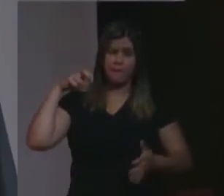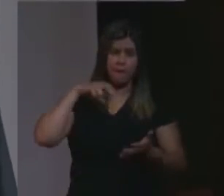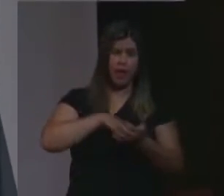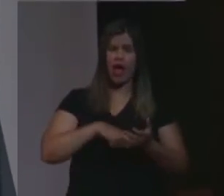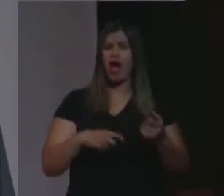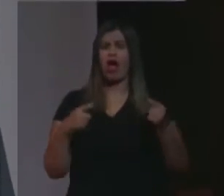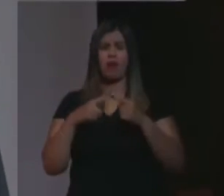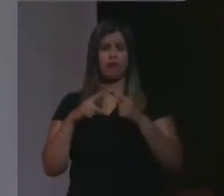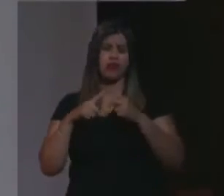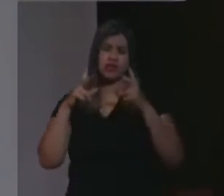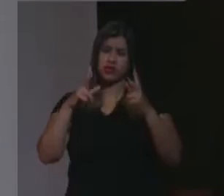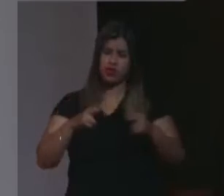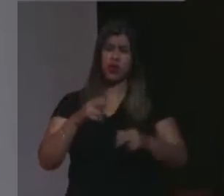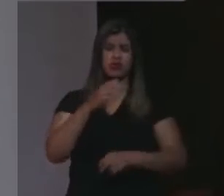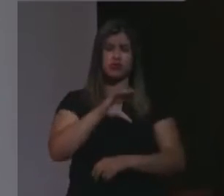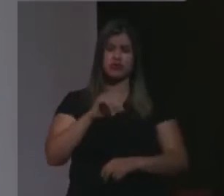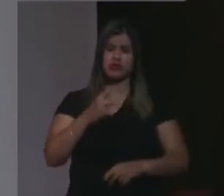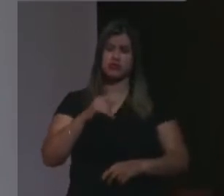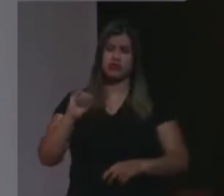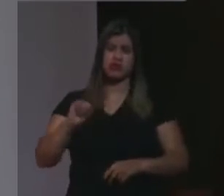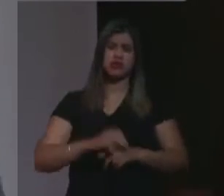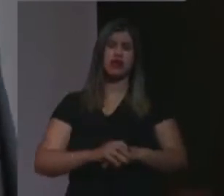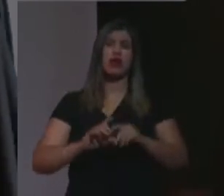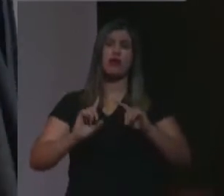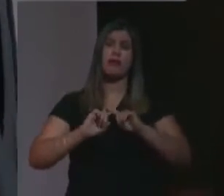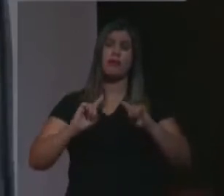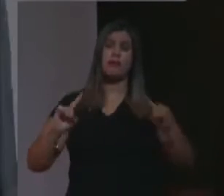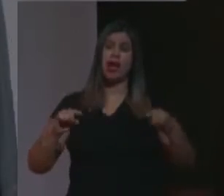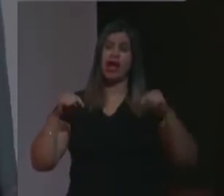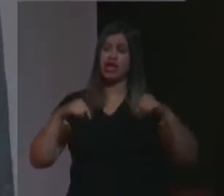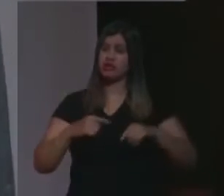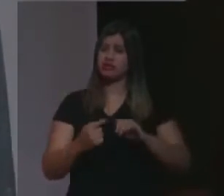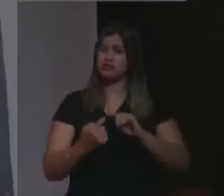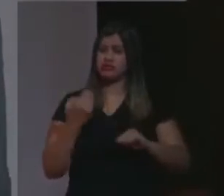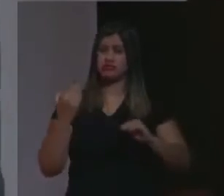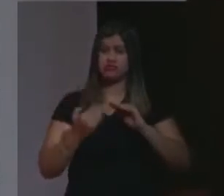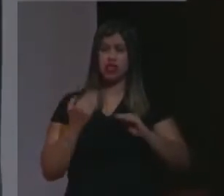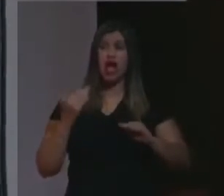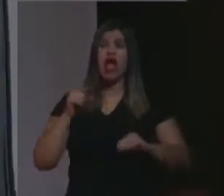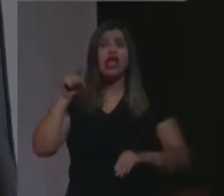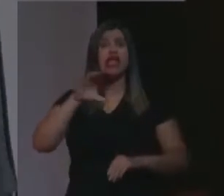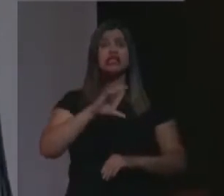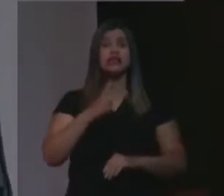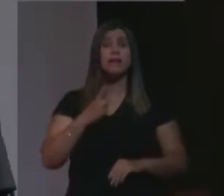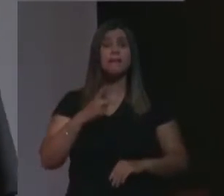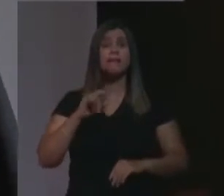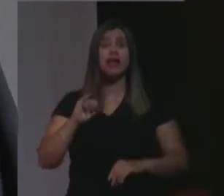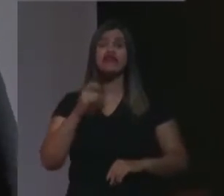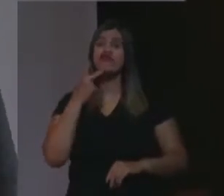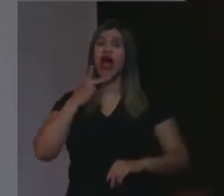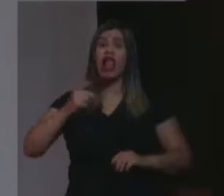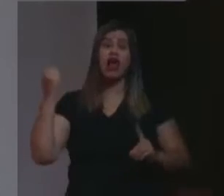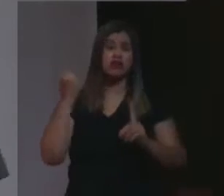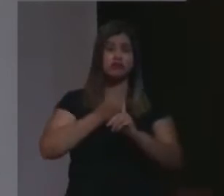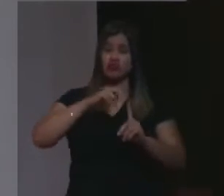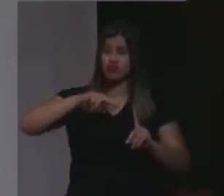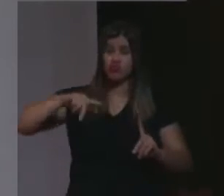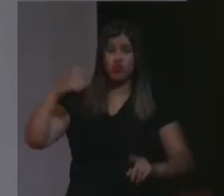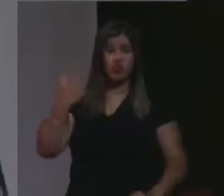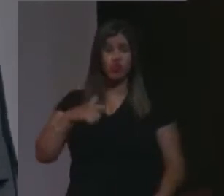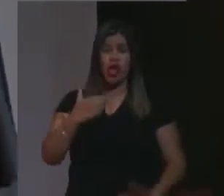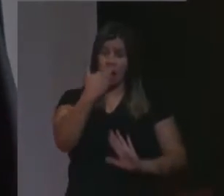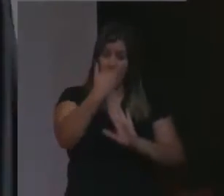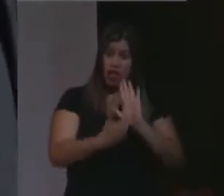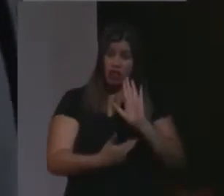CPI, mas a CPI não fala em genocídio, e não fala em genocídio fundamentadamente, o relatório da